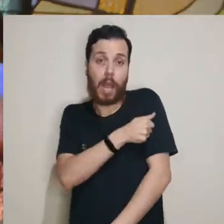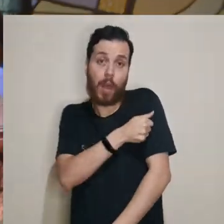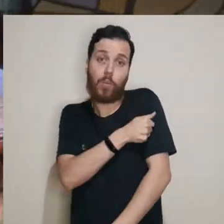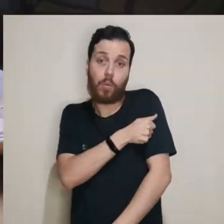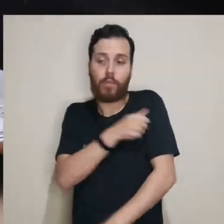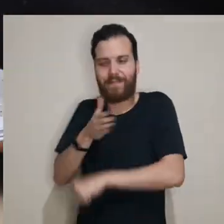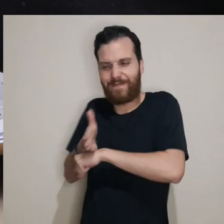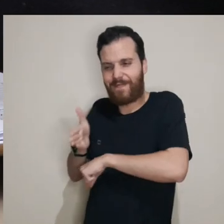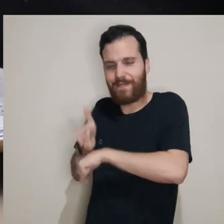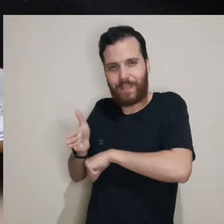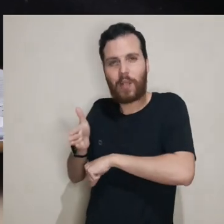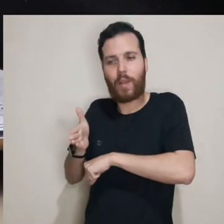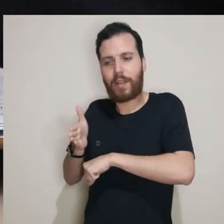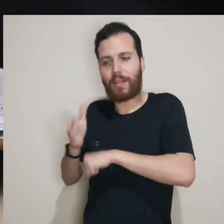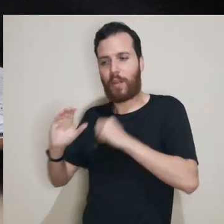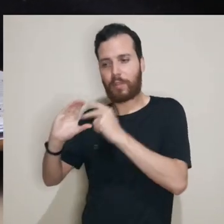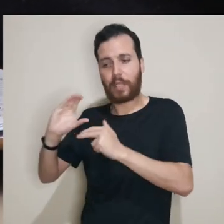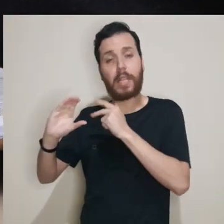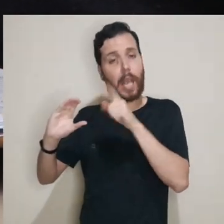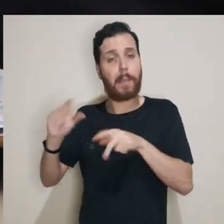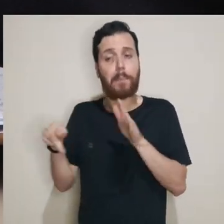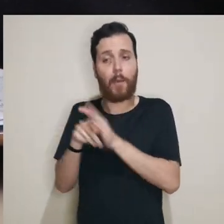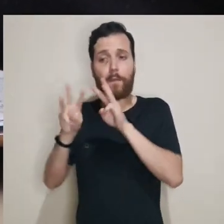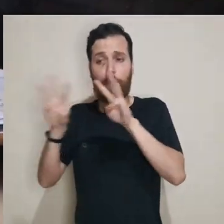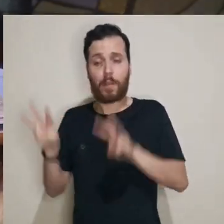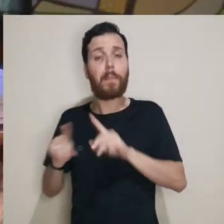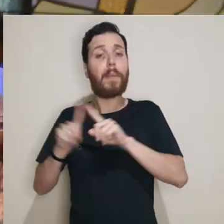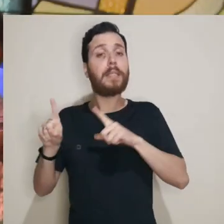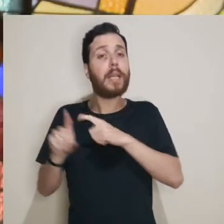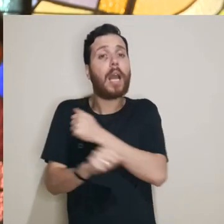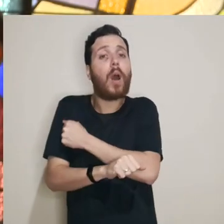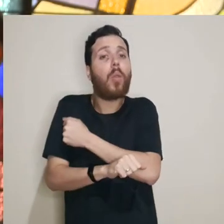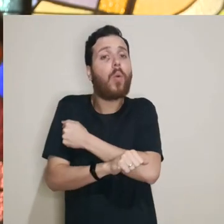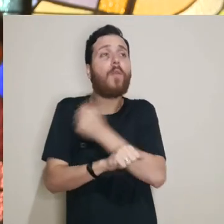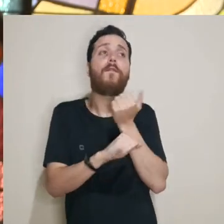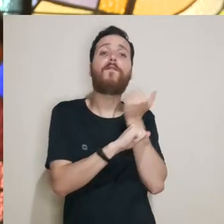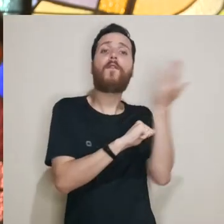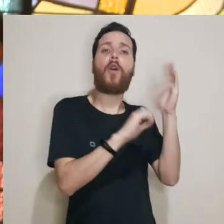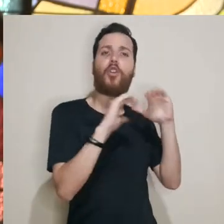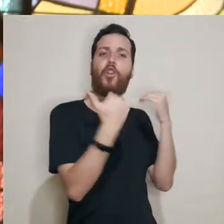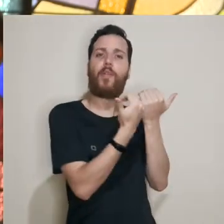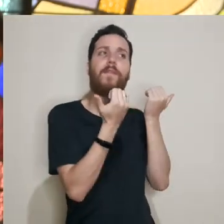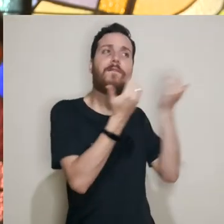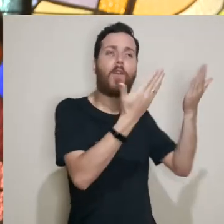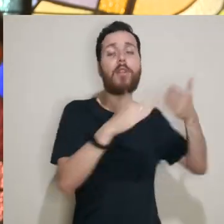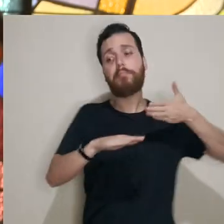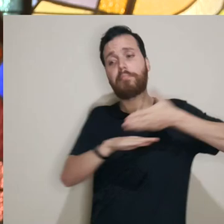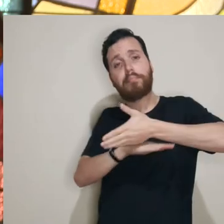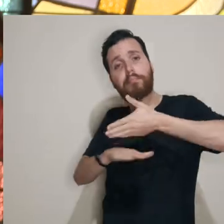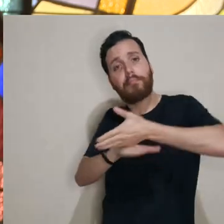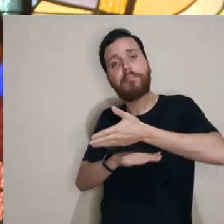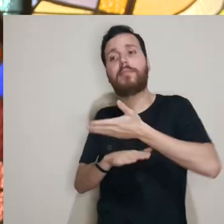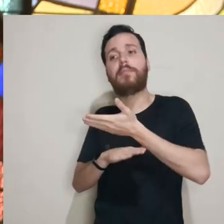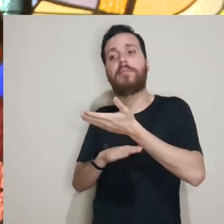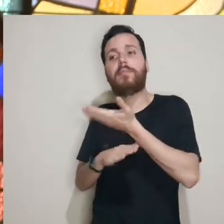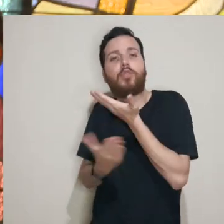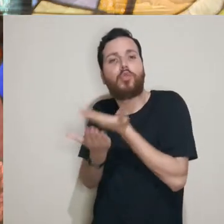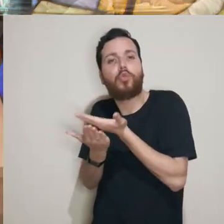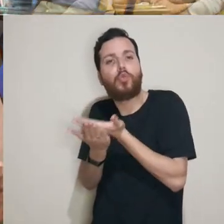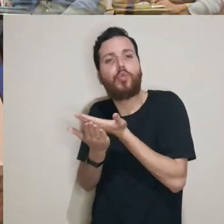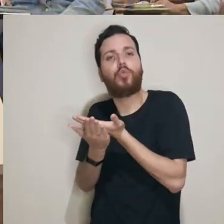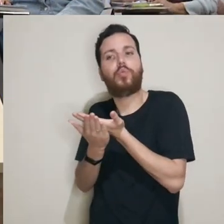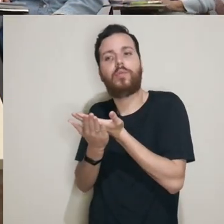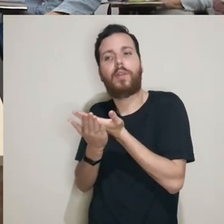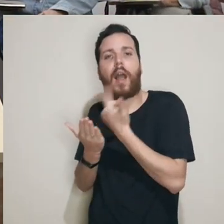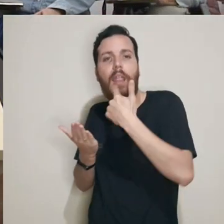pesquisas e as suas reuniões pedagógicas. A gente tem alunos que são alunos da UFR, mas também tem muitos alunos que estão